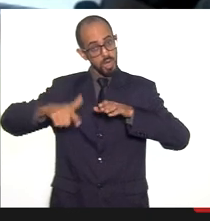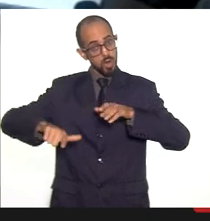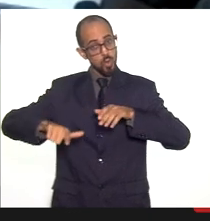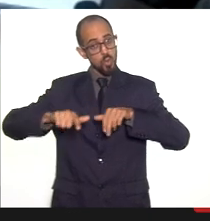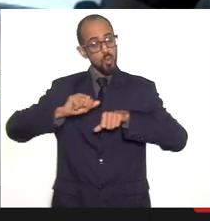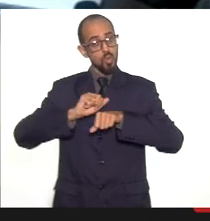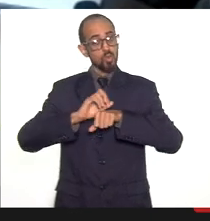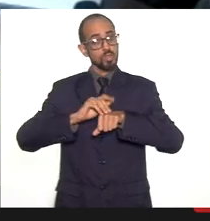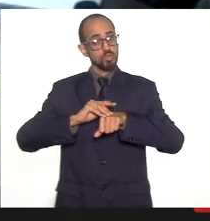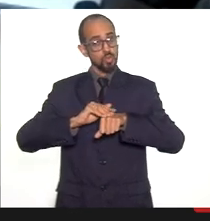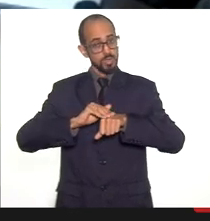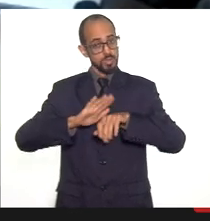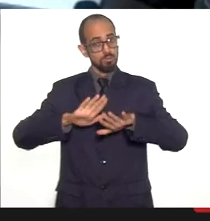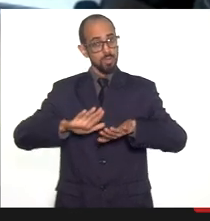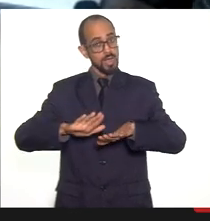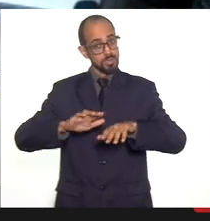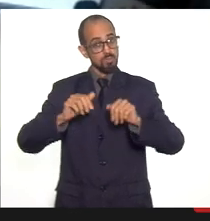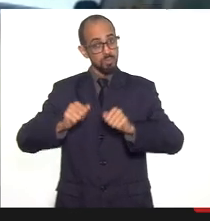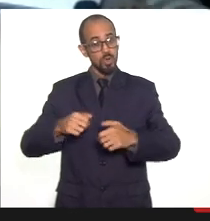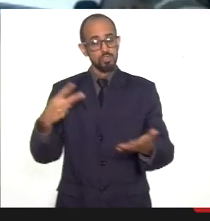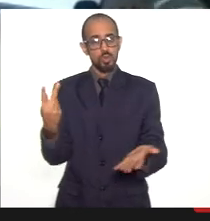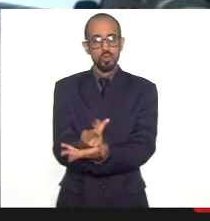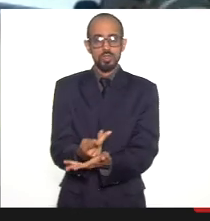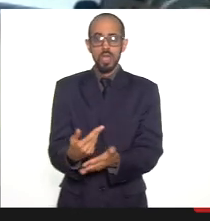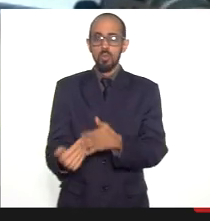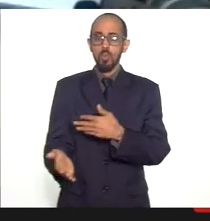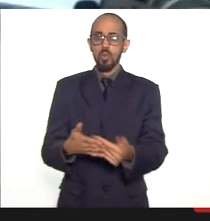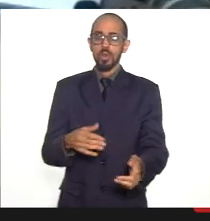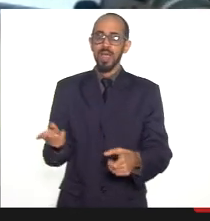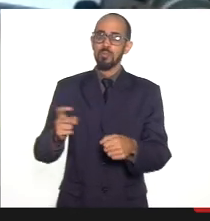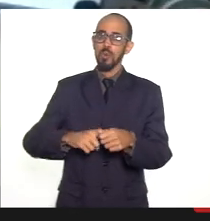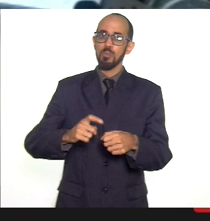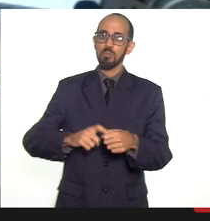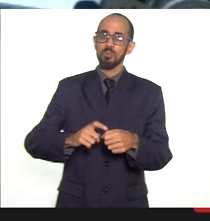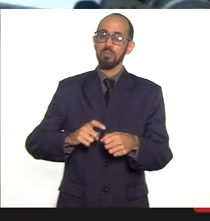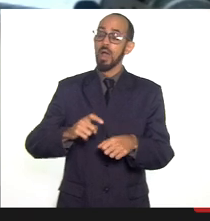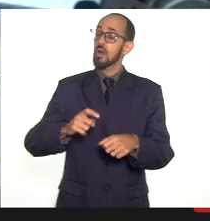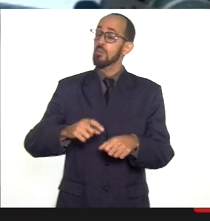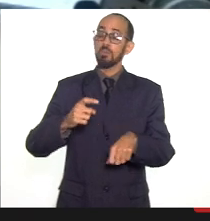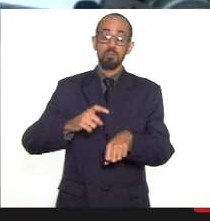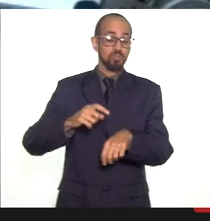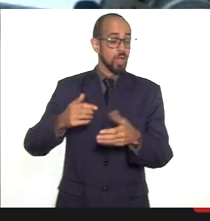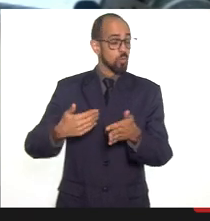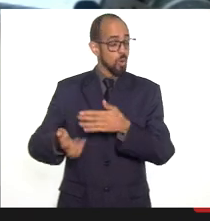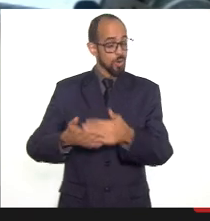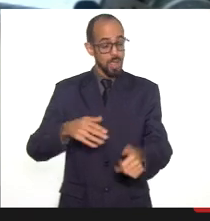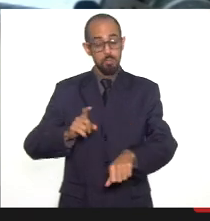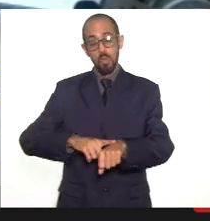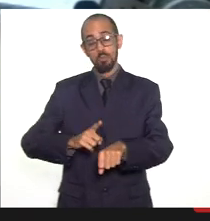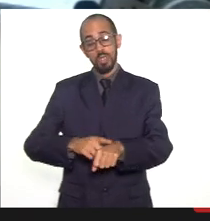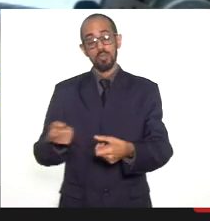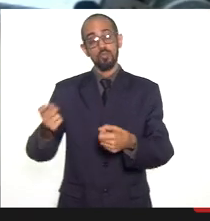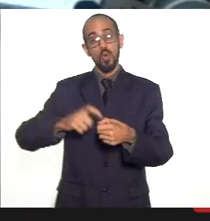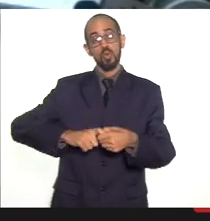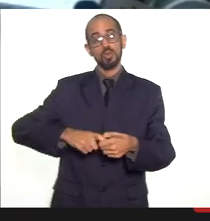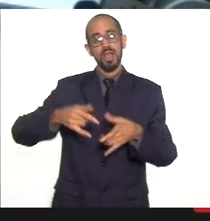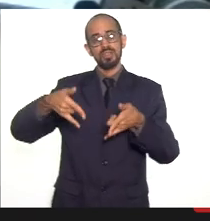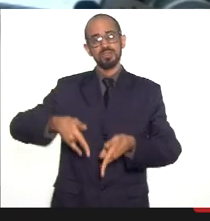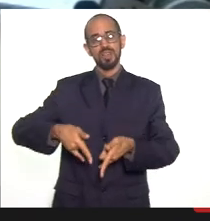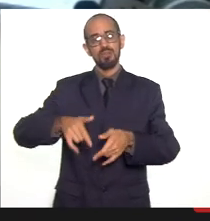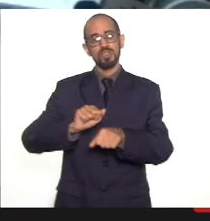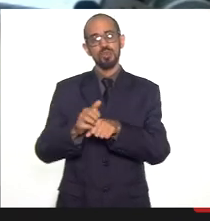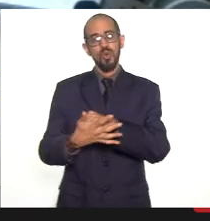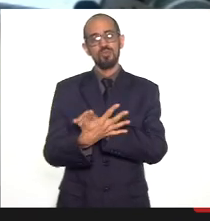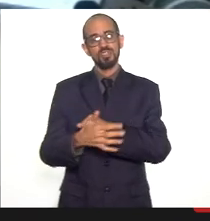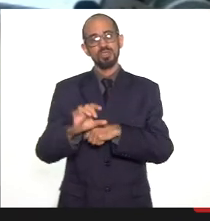que em qualquer momento a gente tem que voltar, pode voltar a transformar esses leitos em Covid de novo. A gente tem que